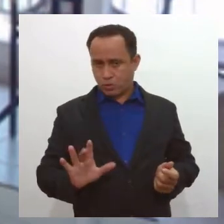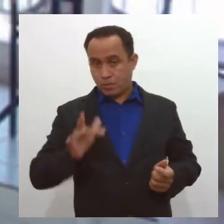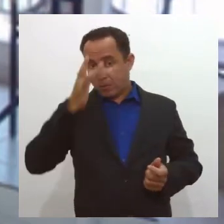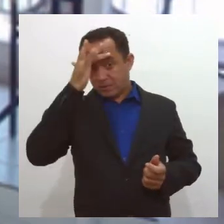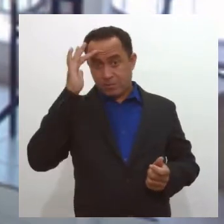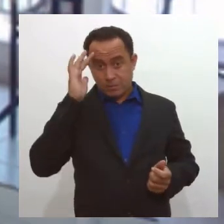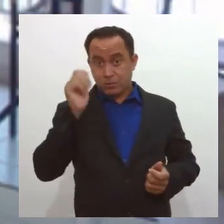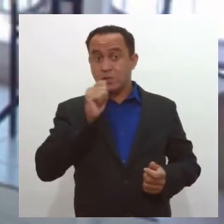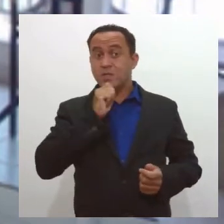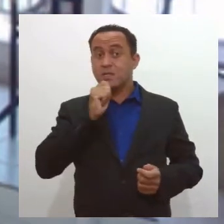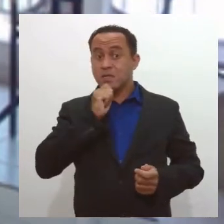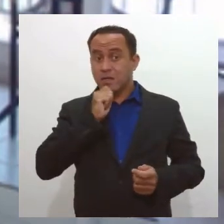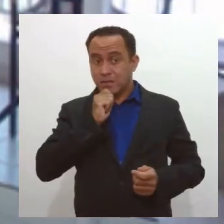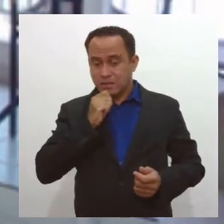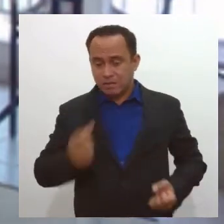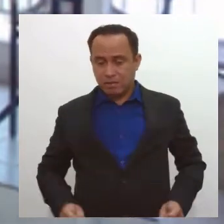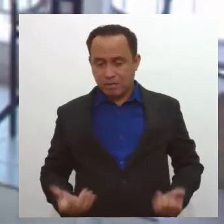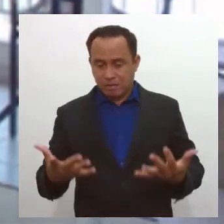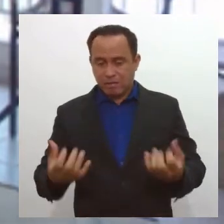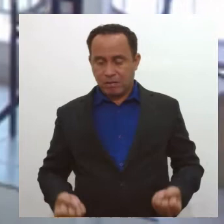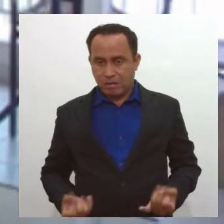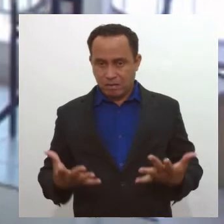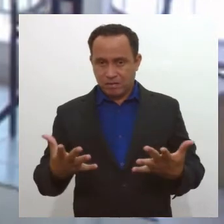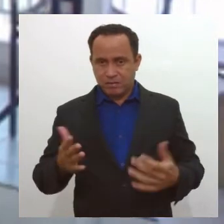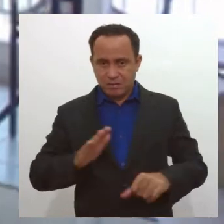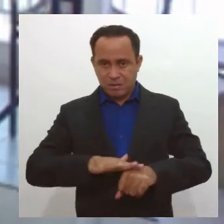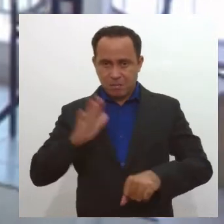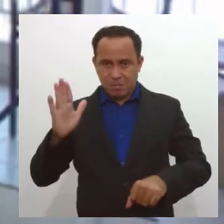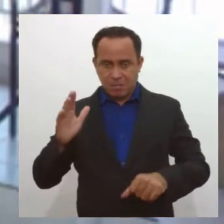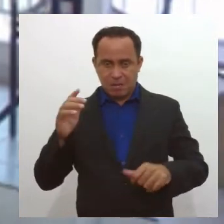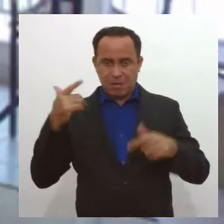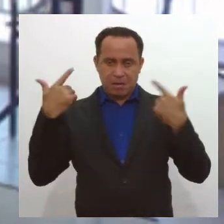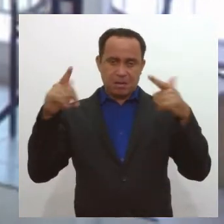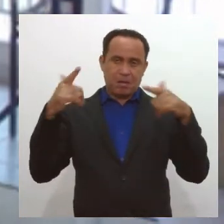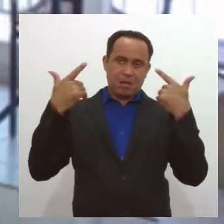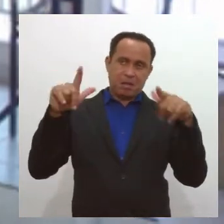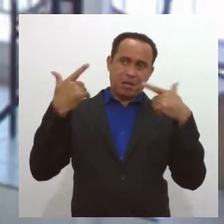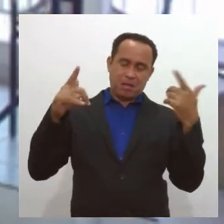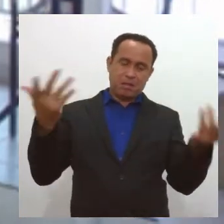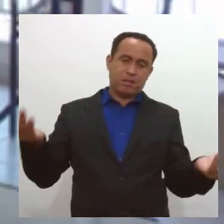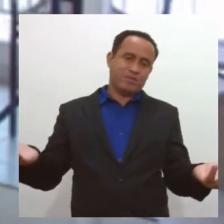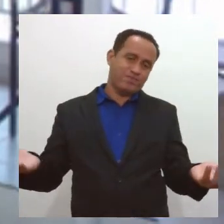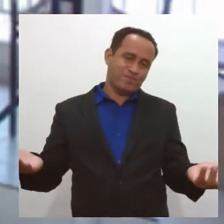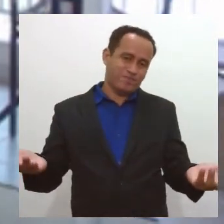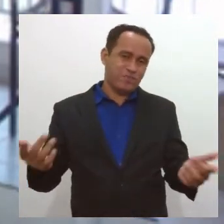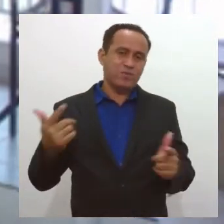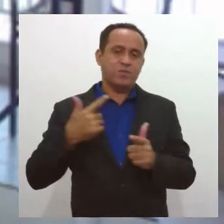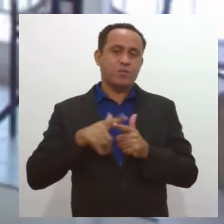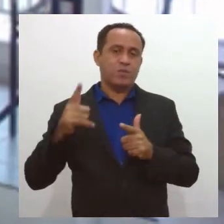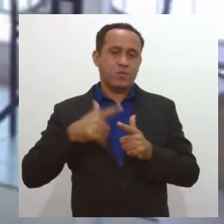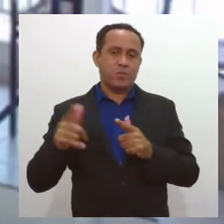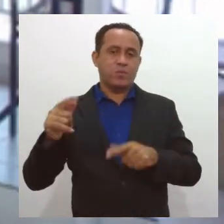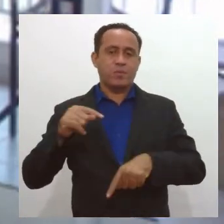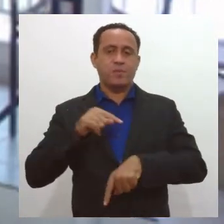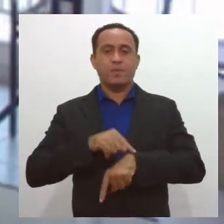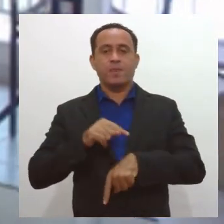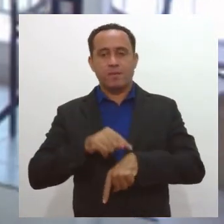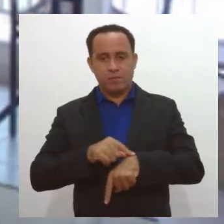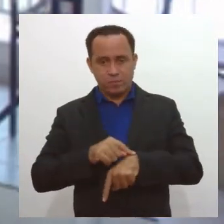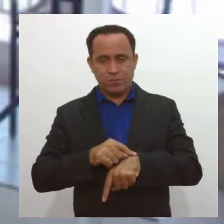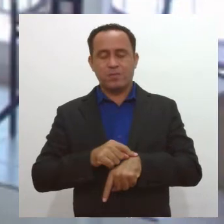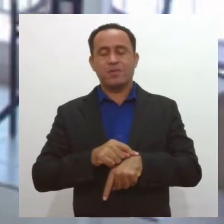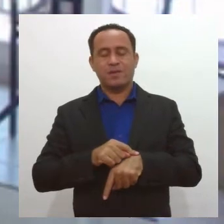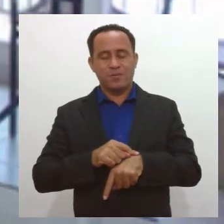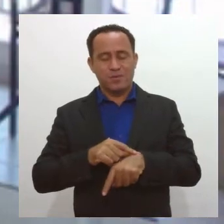ainda insistem em gastar um pouco além do que devem, é, sim, sem dúvida, um momento muito, muito necessário de apertar os